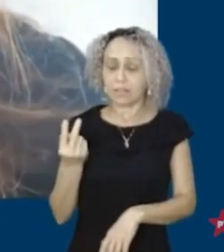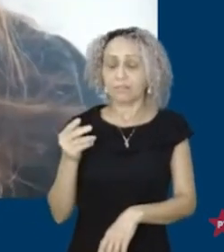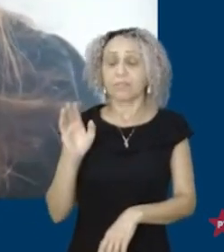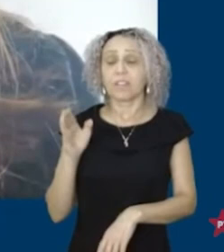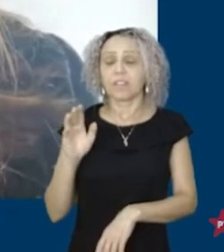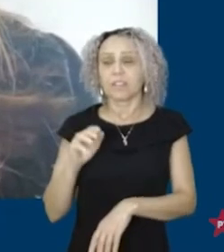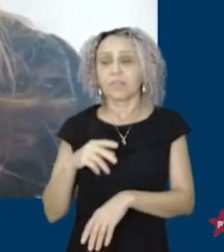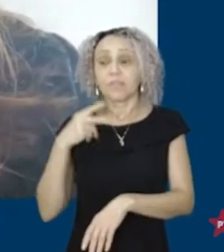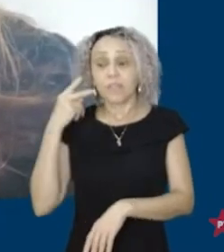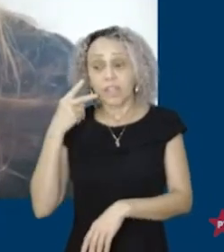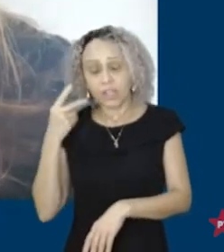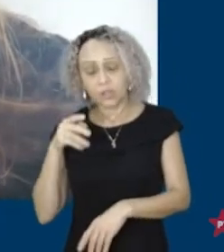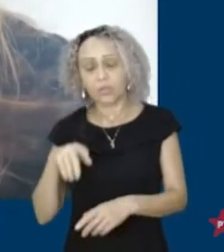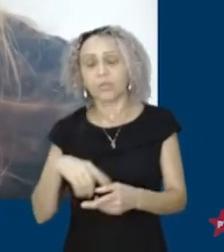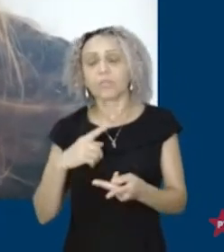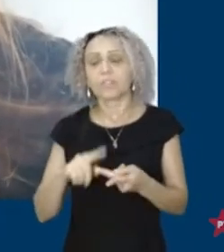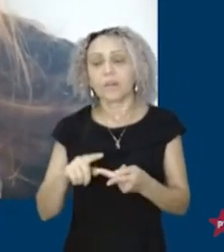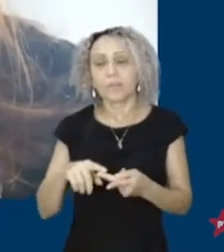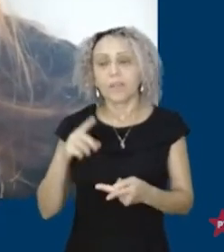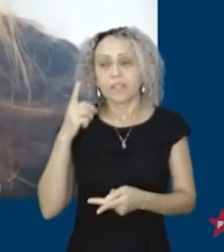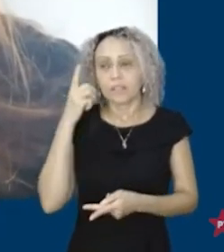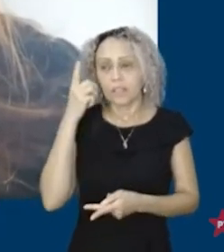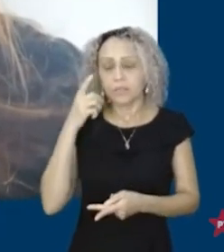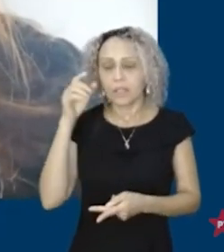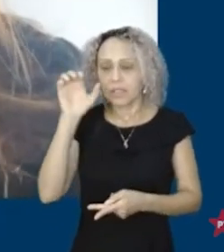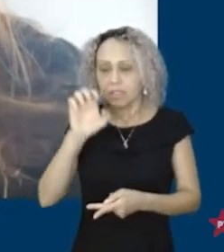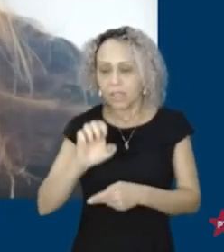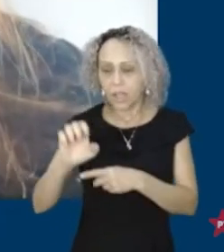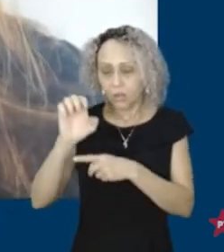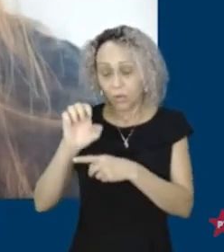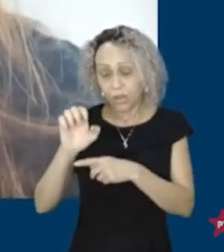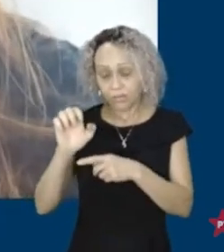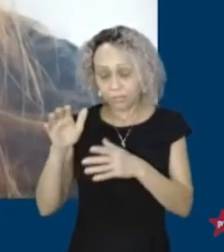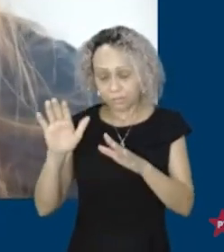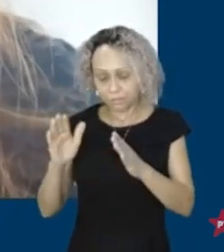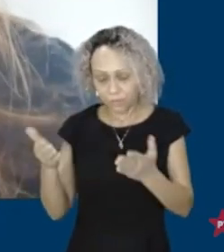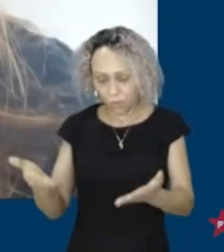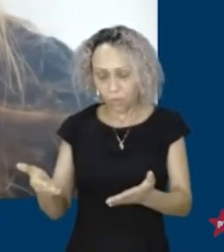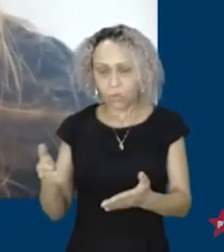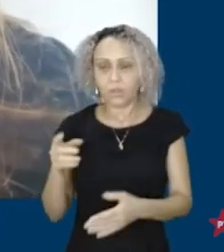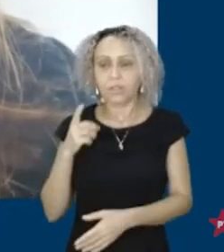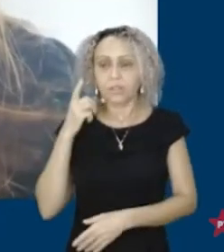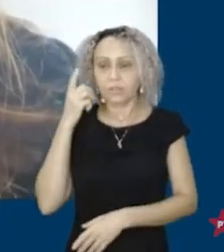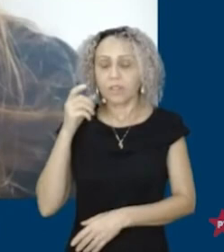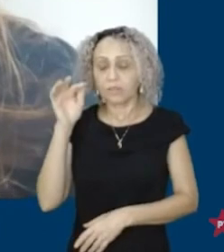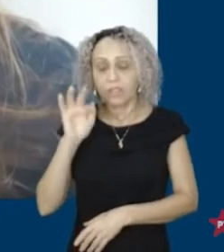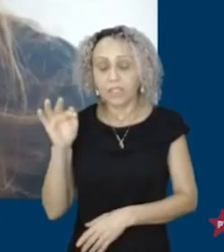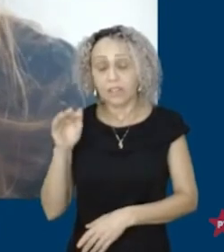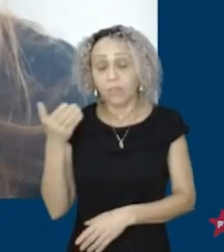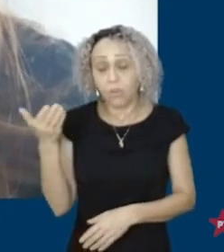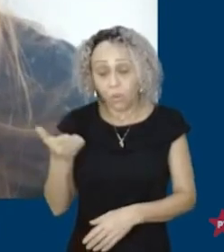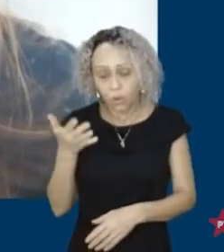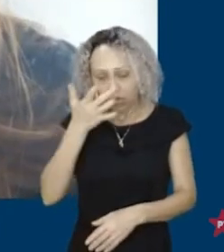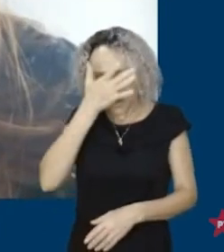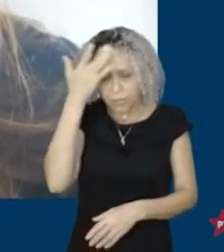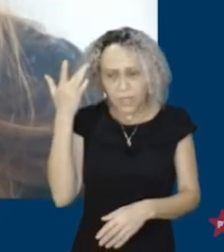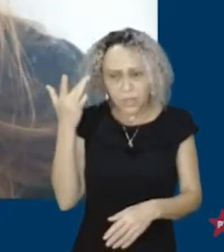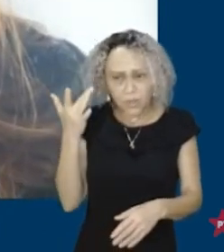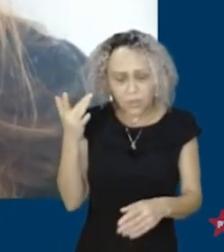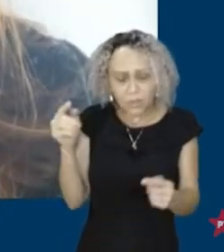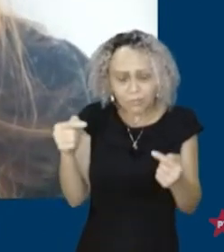ousaria dizer que hoje ele é a pessoa que mais se identifica com a nossa cidade. Então,